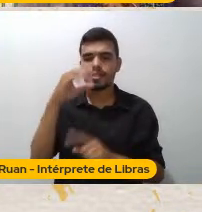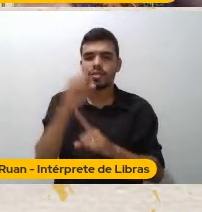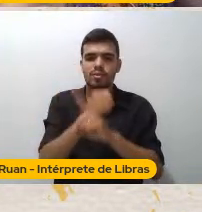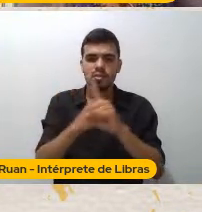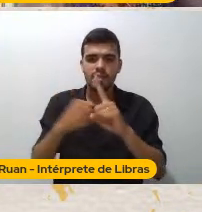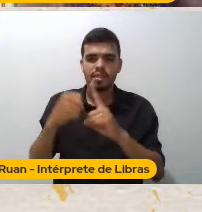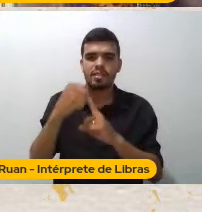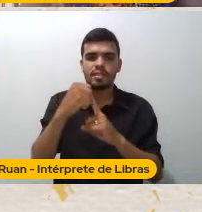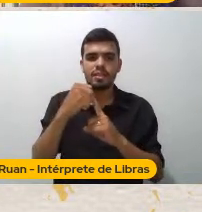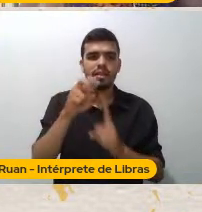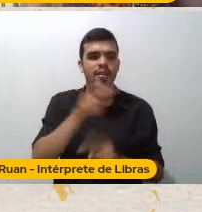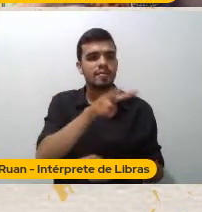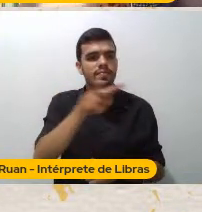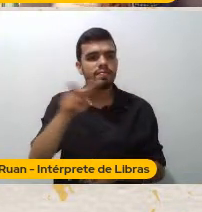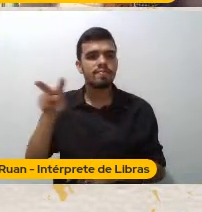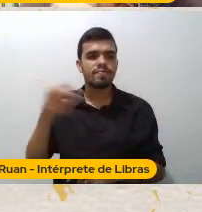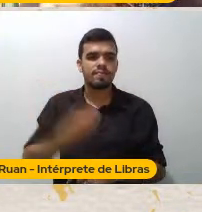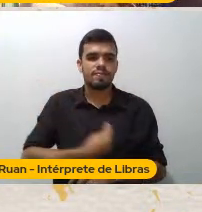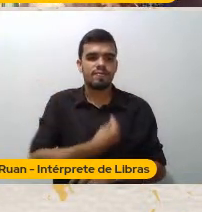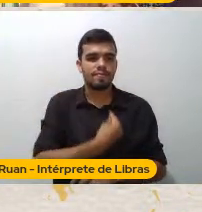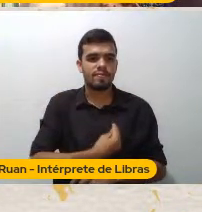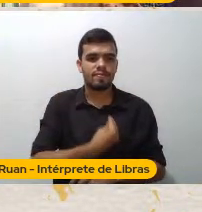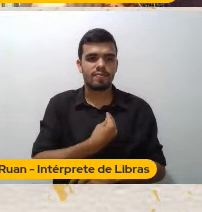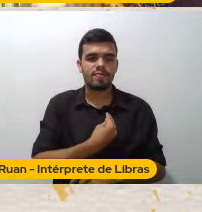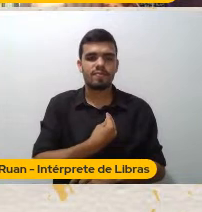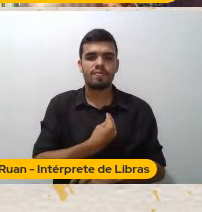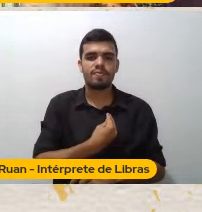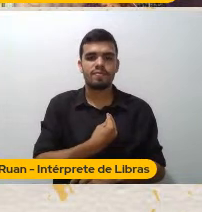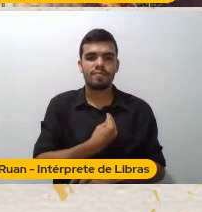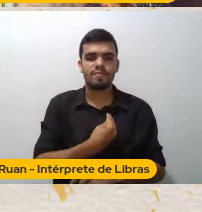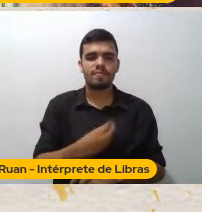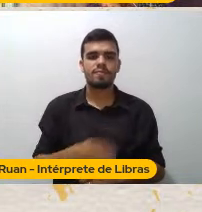Da realidade E da nossa condição Pode passar Por favor